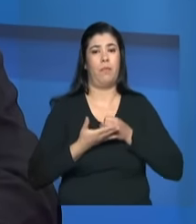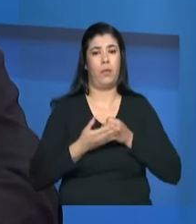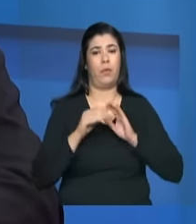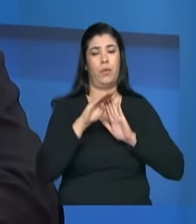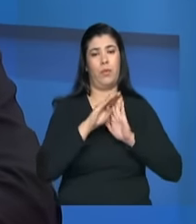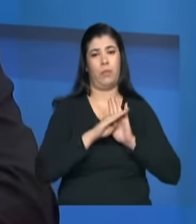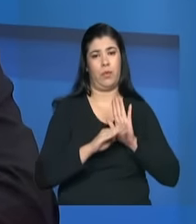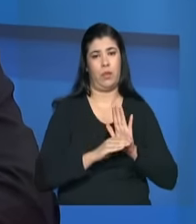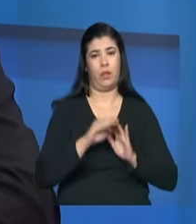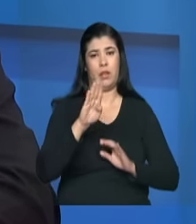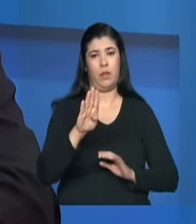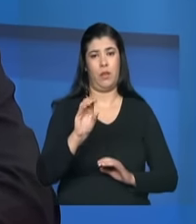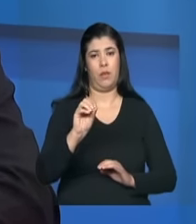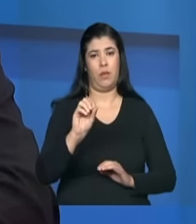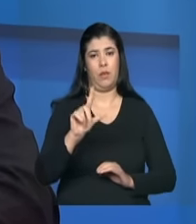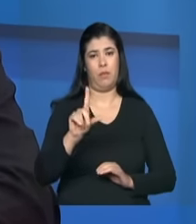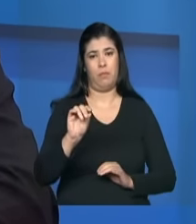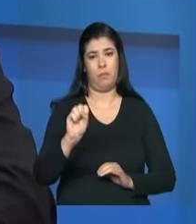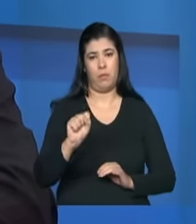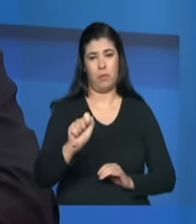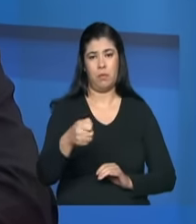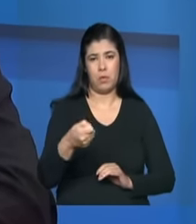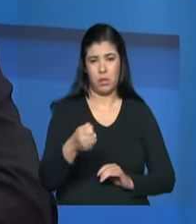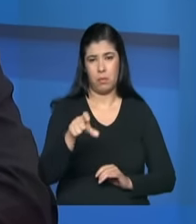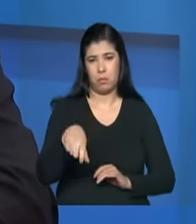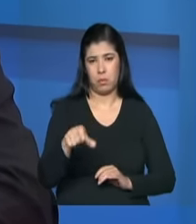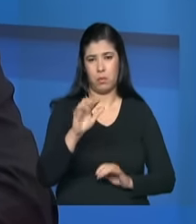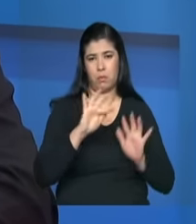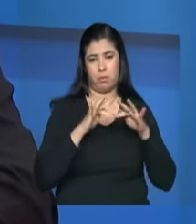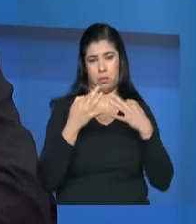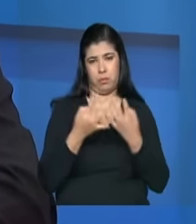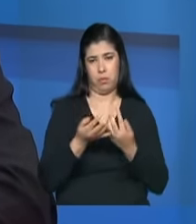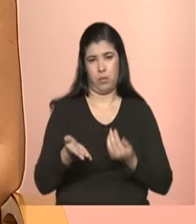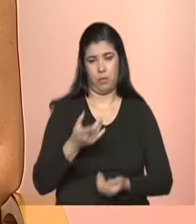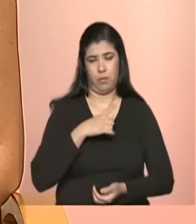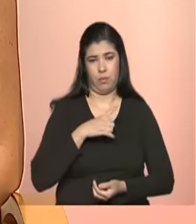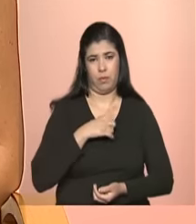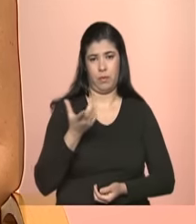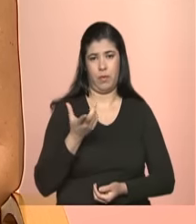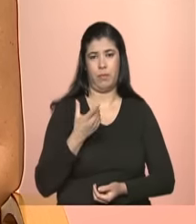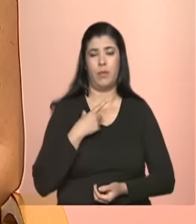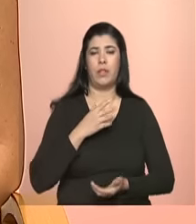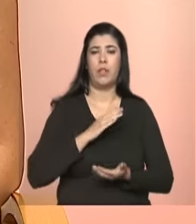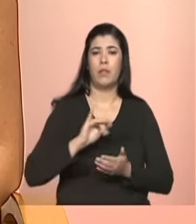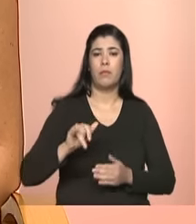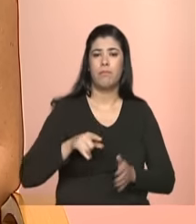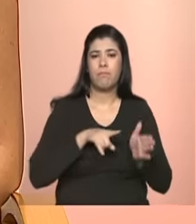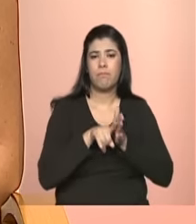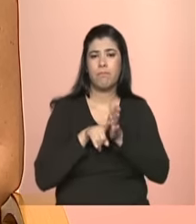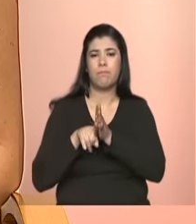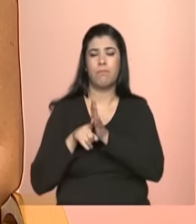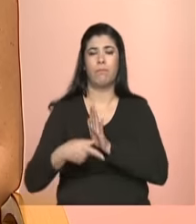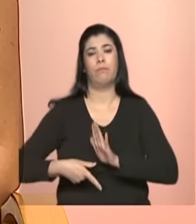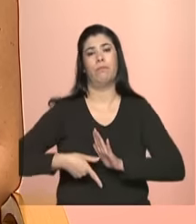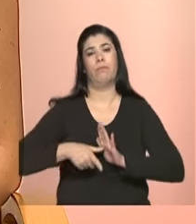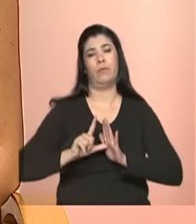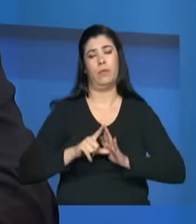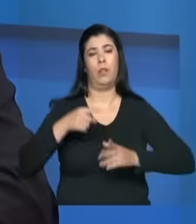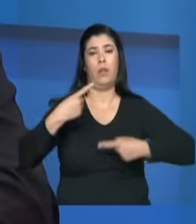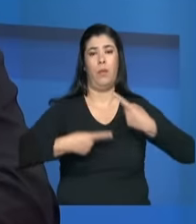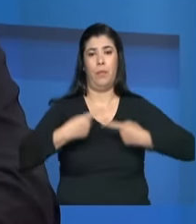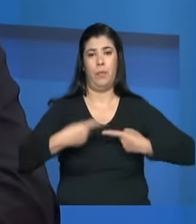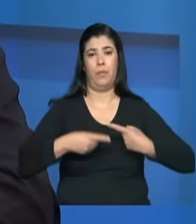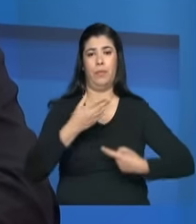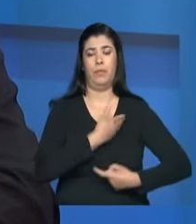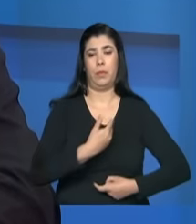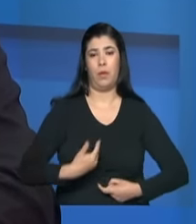mostra a segurança de renda, que já é uma principal abordagem e provisão das políticas públicas, públicas,